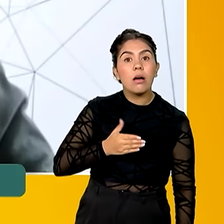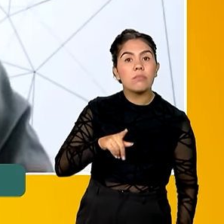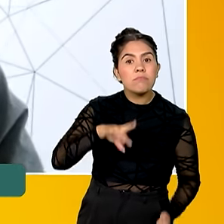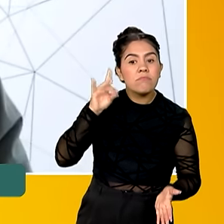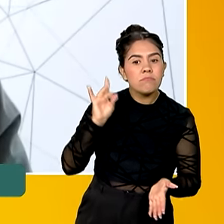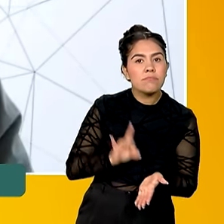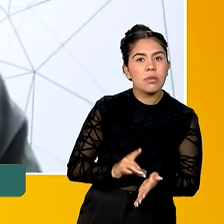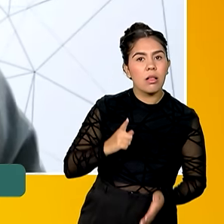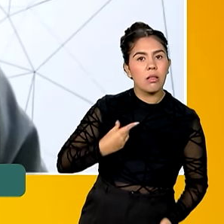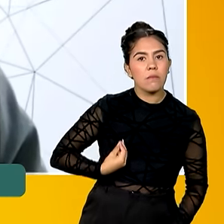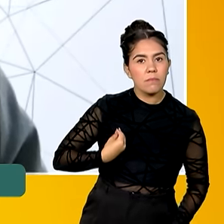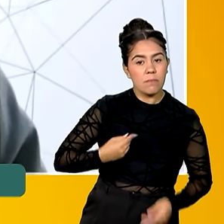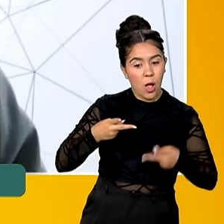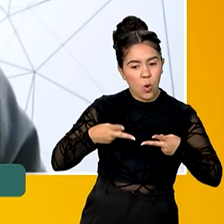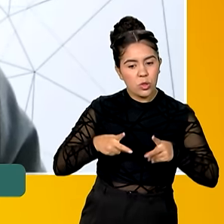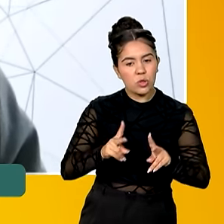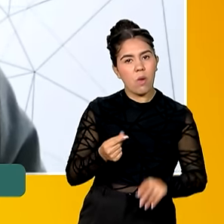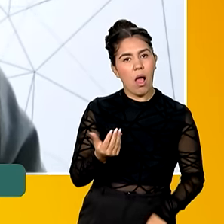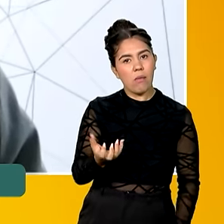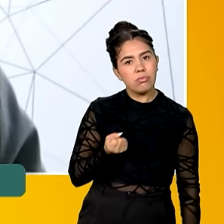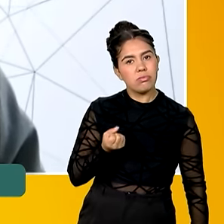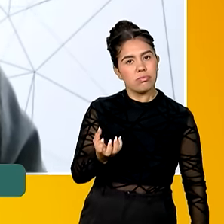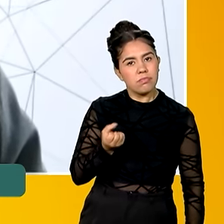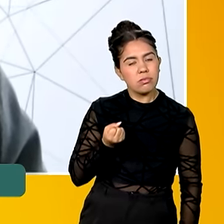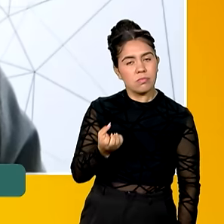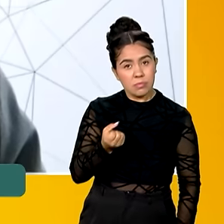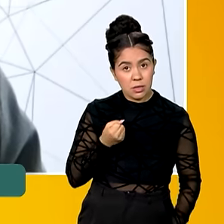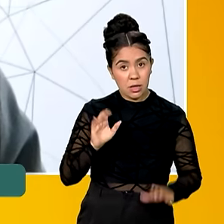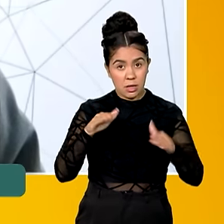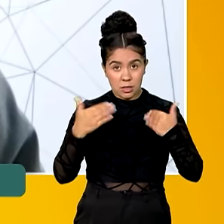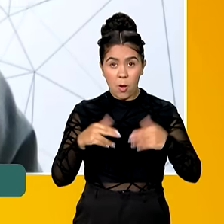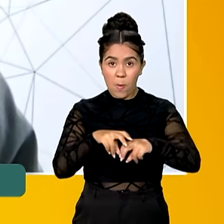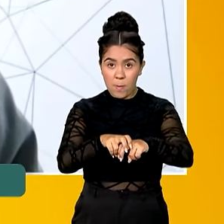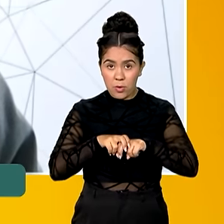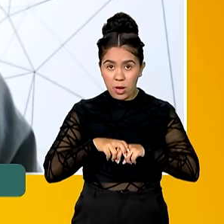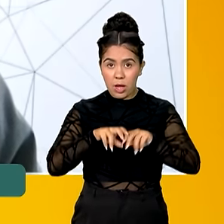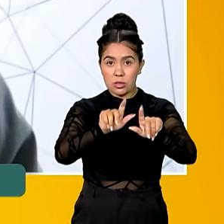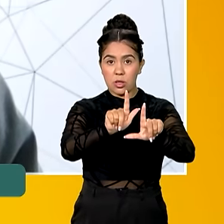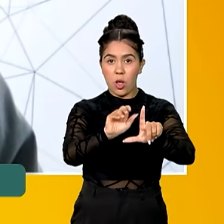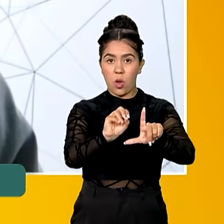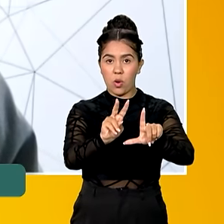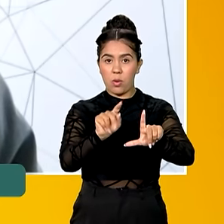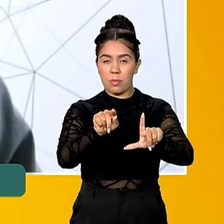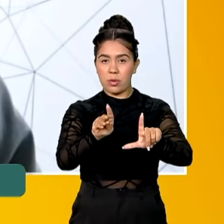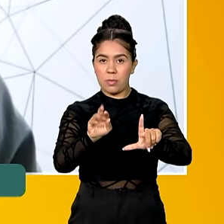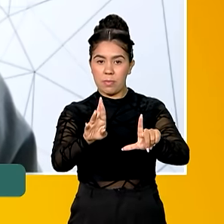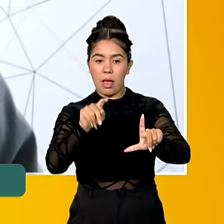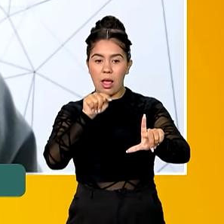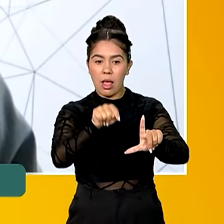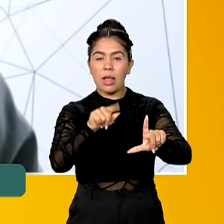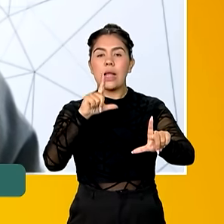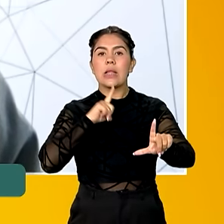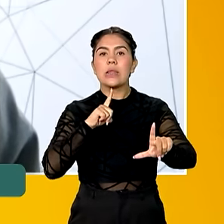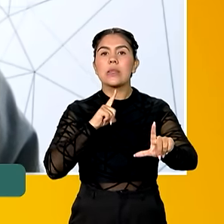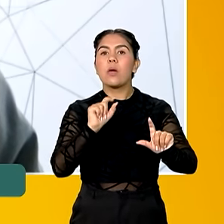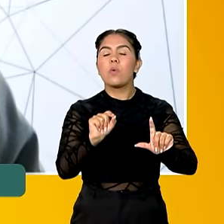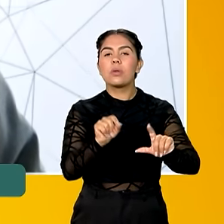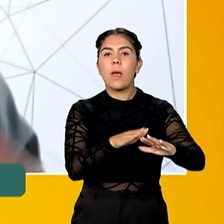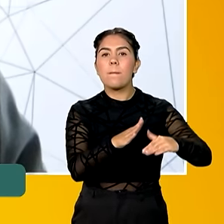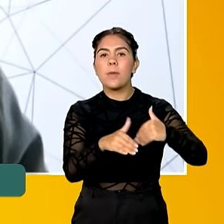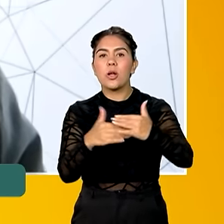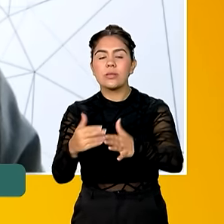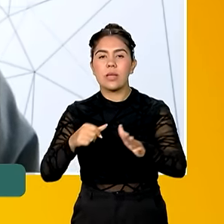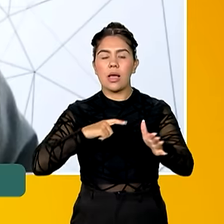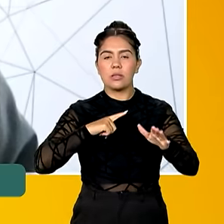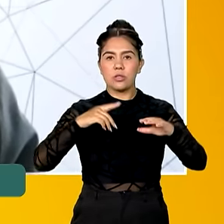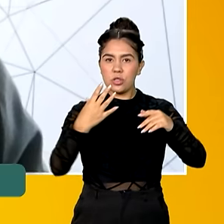fato, para continuar recebendo. Então, a partir do Gov.br, como ele tem um processo de validação biométrica para interagir com a sua conta,